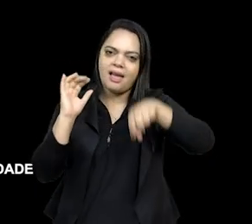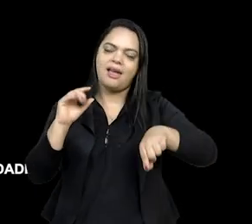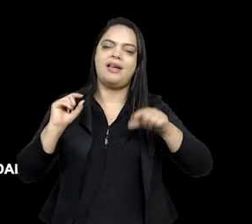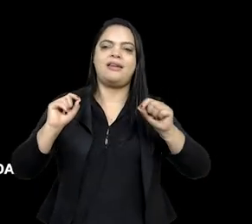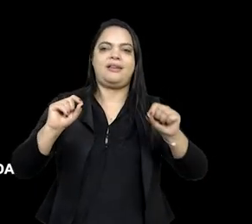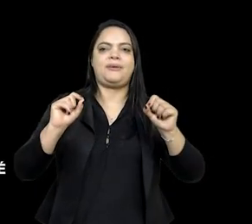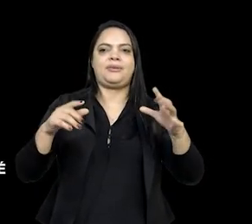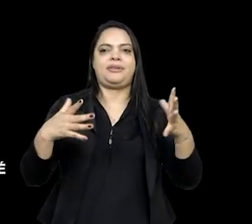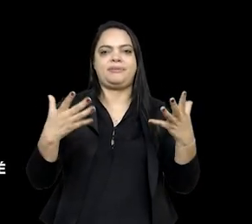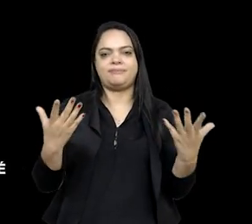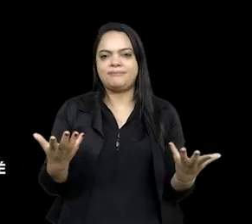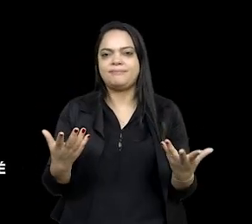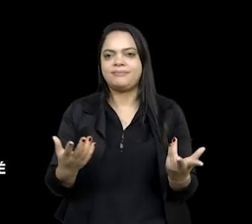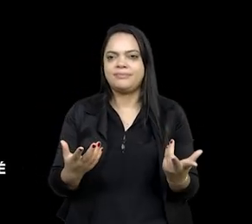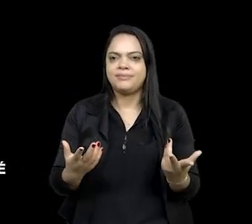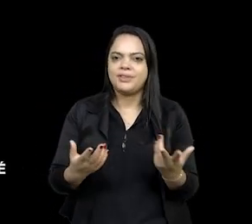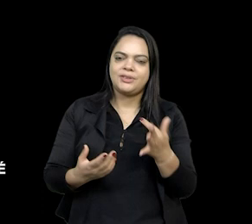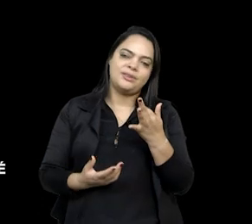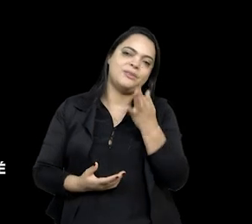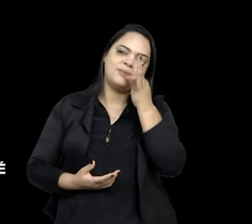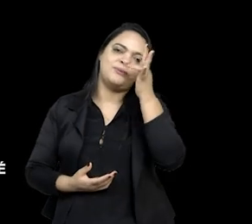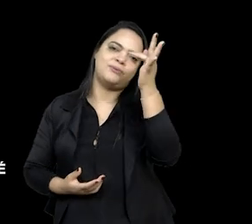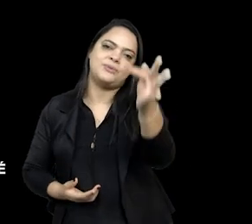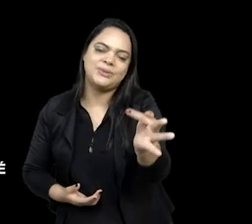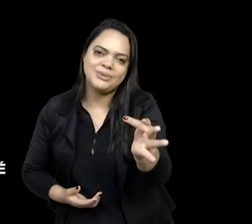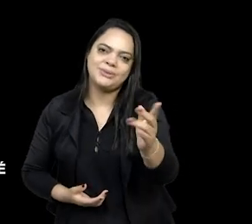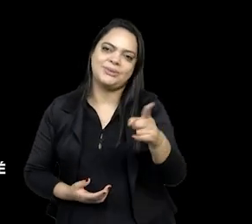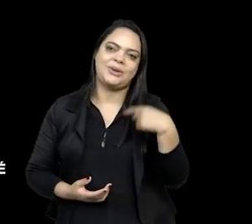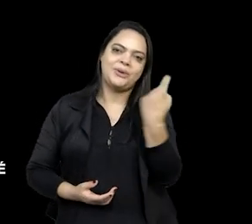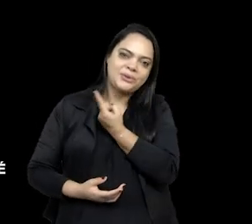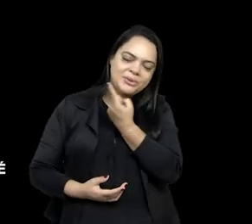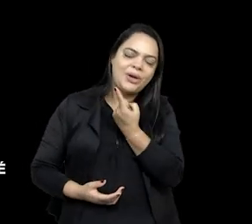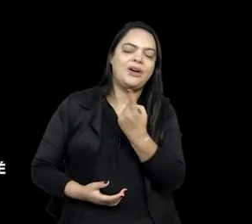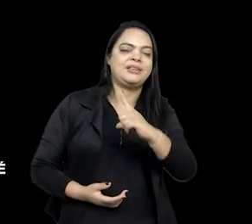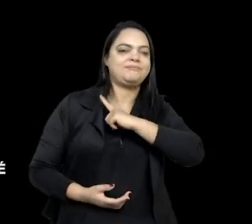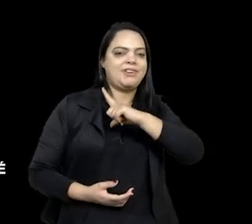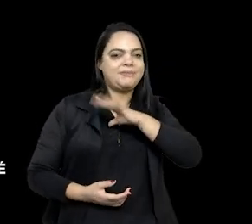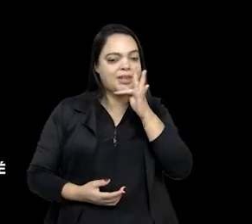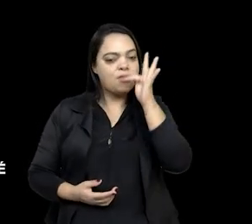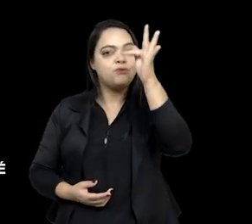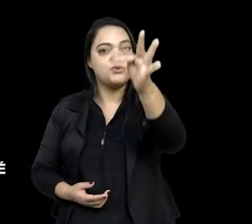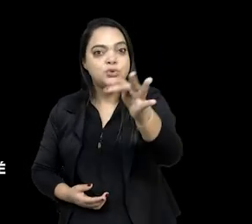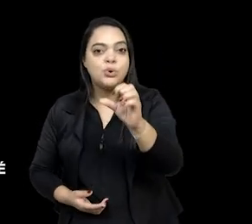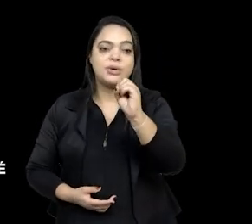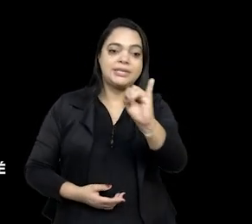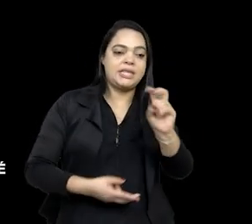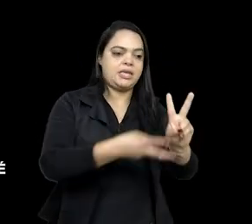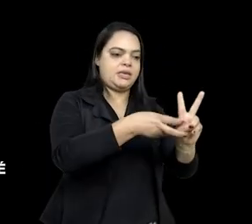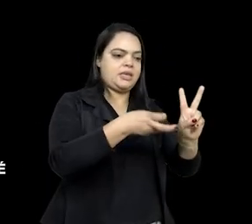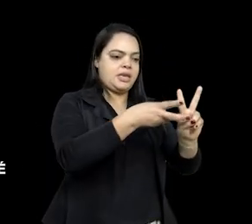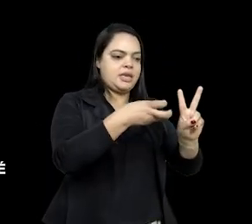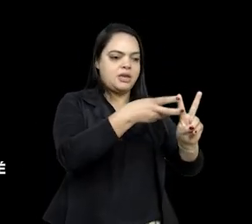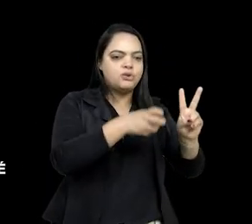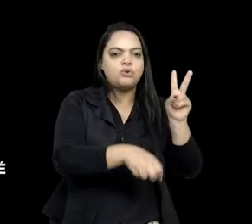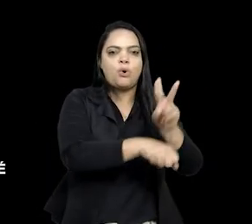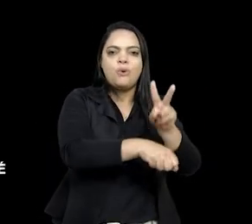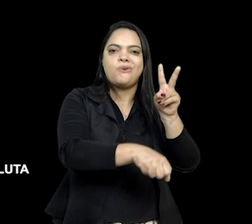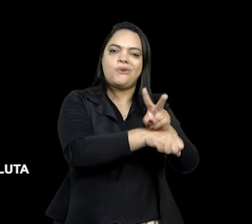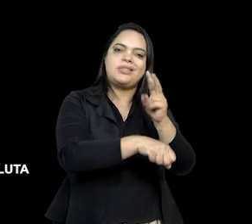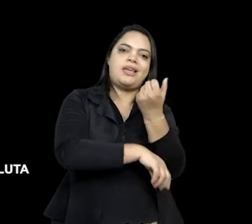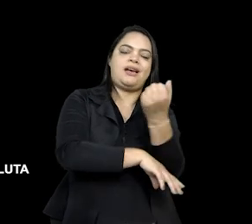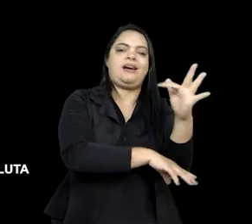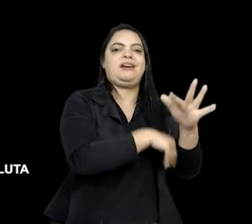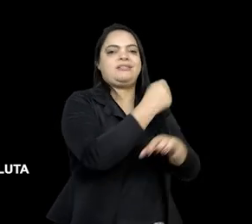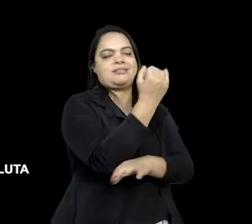verdade, de futuro que a gente tenha futuro possível que os indígenas continuem a cuidar de suas terras,